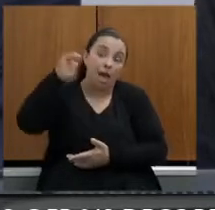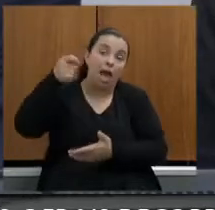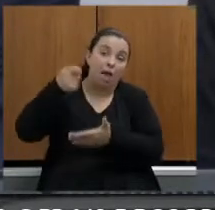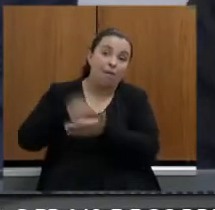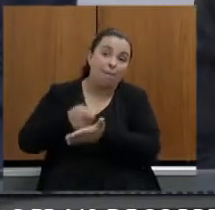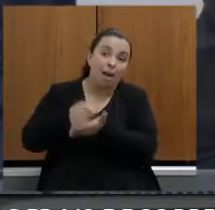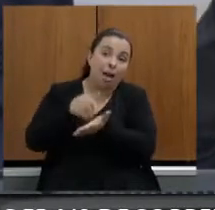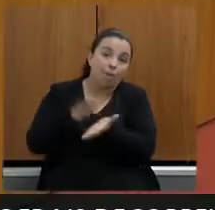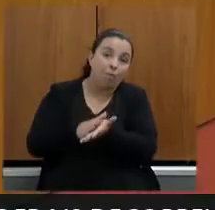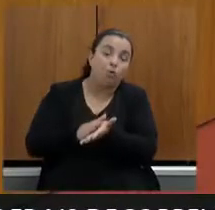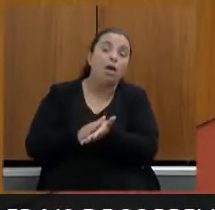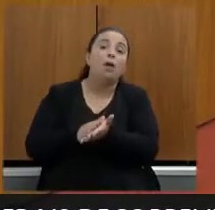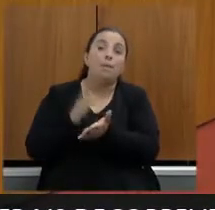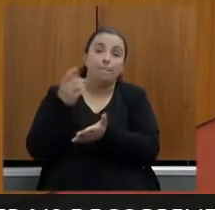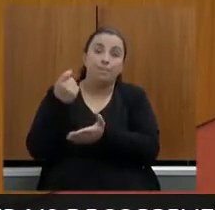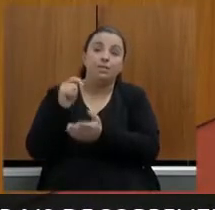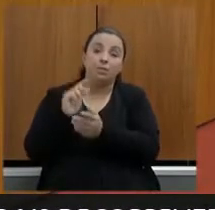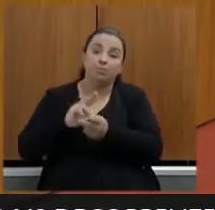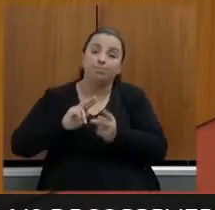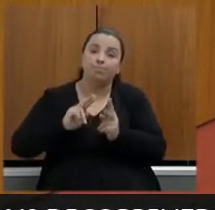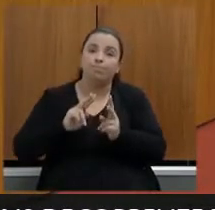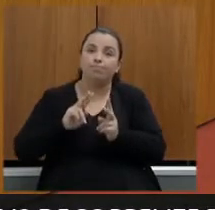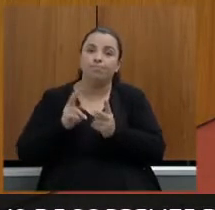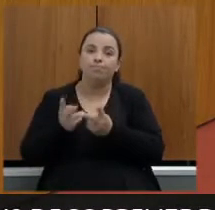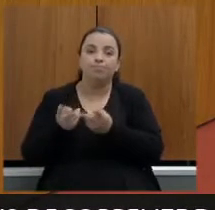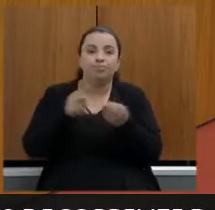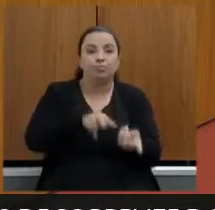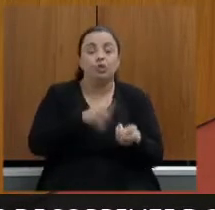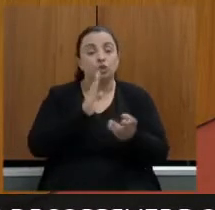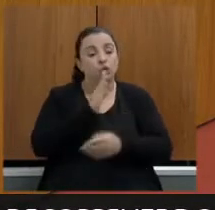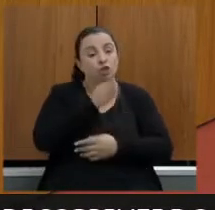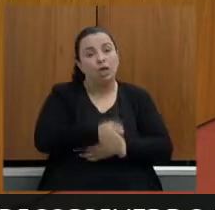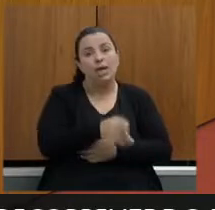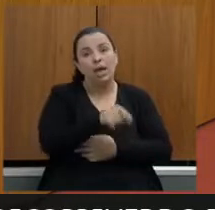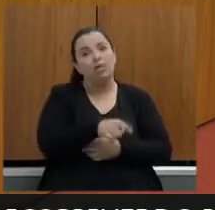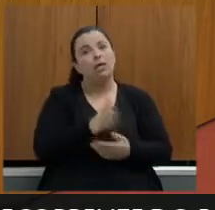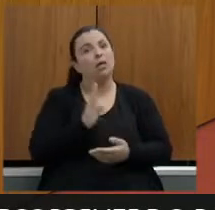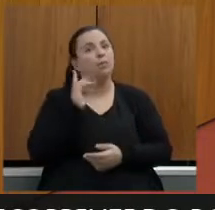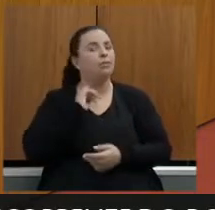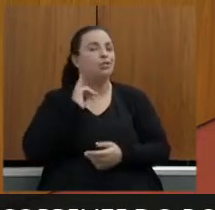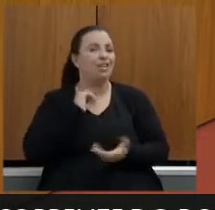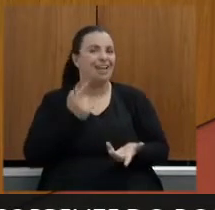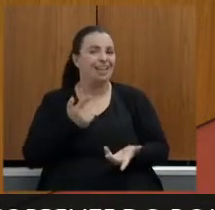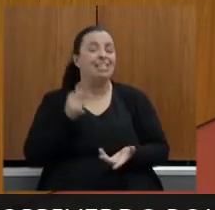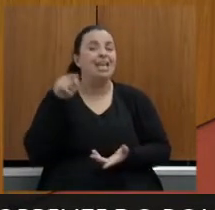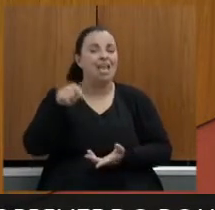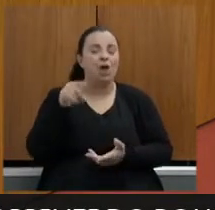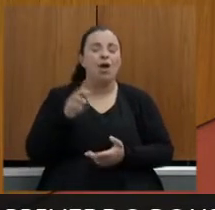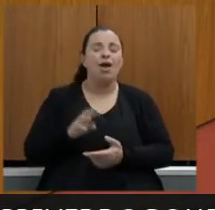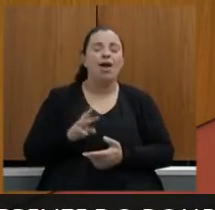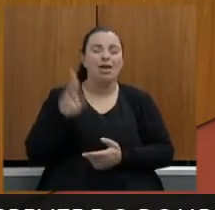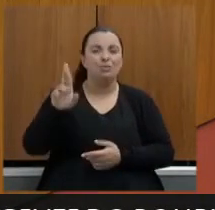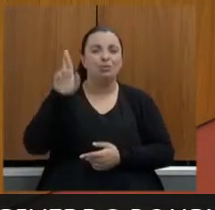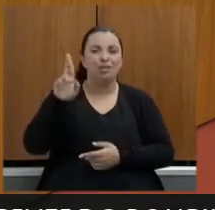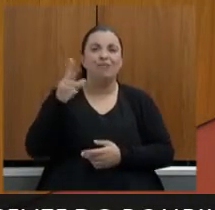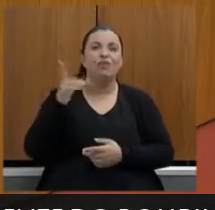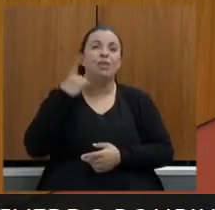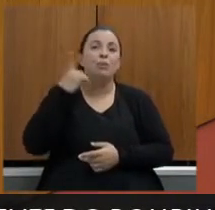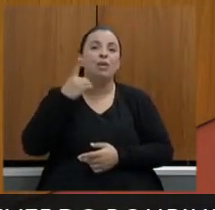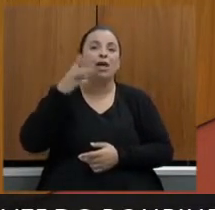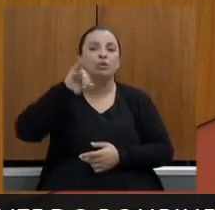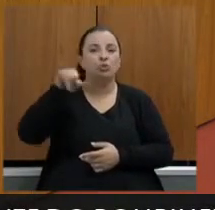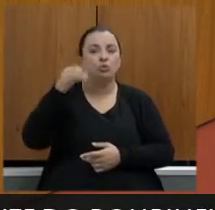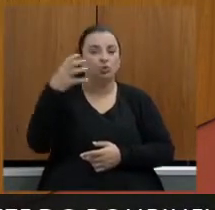para o deputado João Leite que é o presidente exatamente comissão especial o deputado João Leite que lutou muito por isso então esse é o segundo